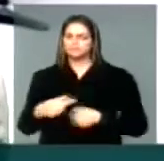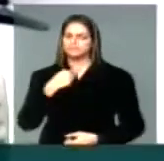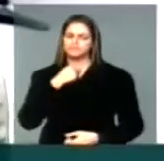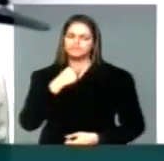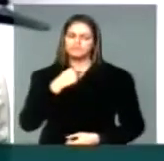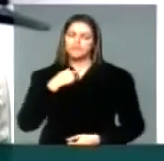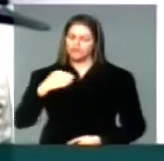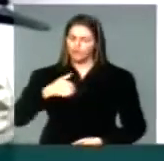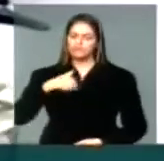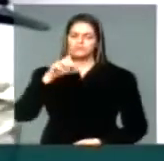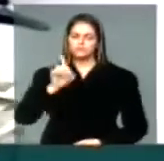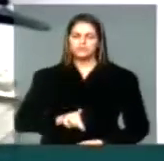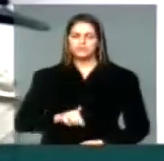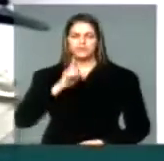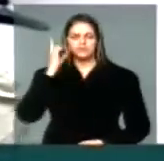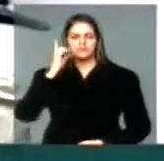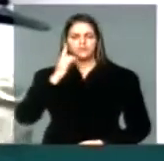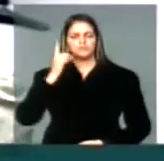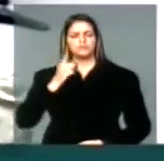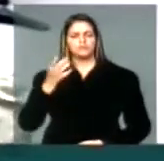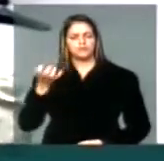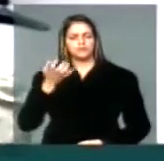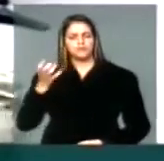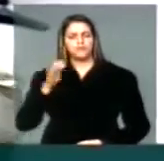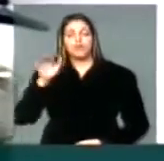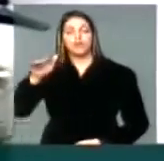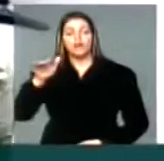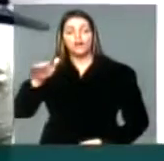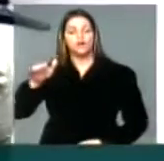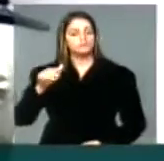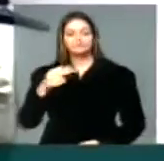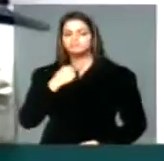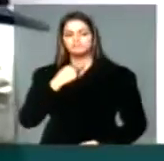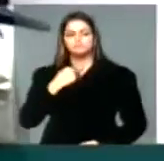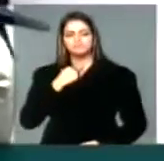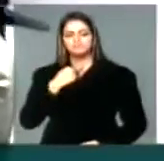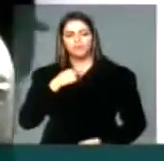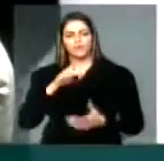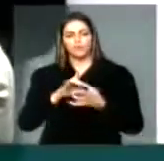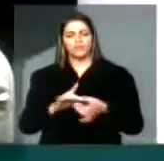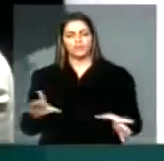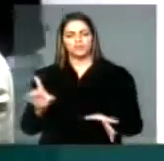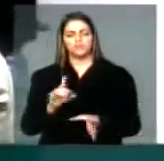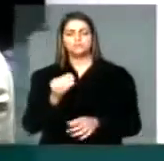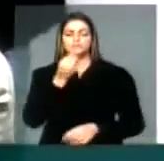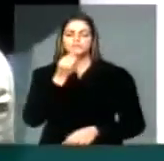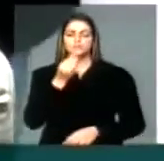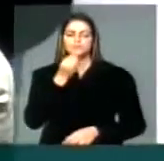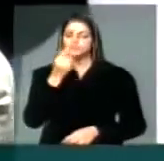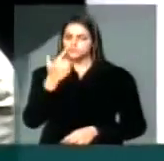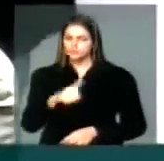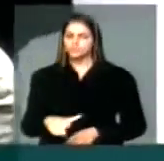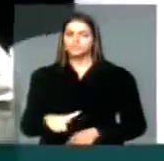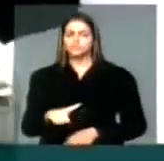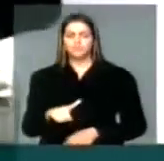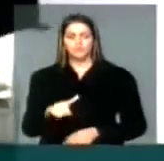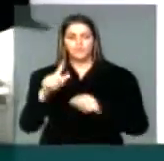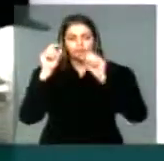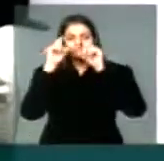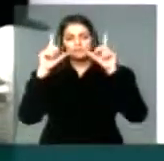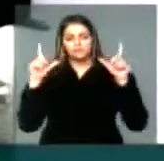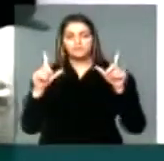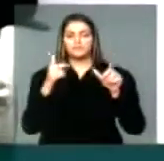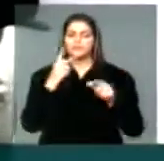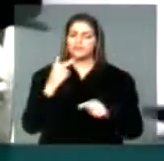parlamentar desta casa poder falar com vossa excelência. Vossa excelência poderia abrir novamente o regimento e dizer a